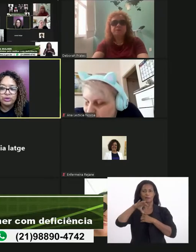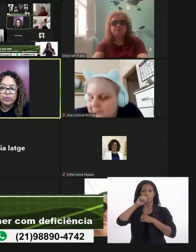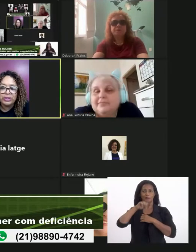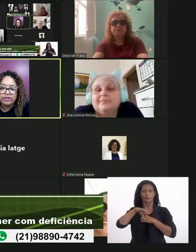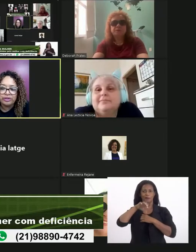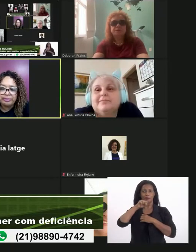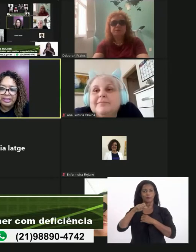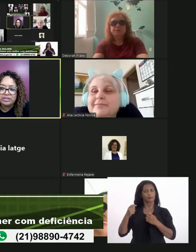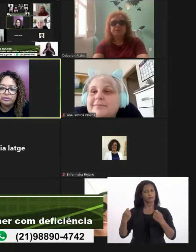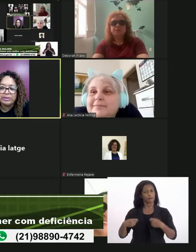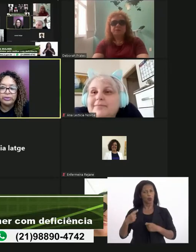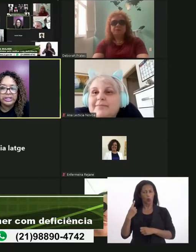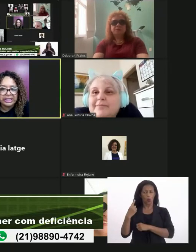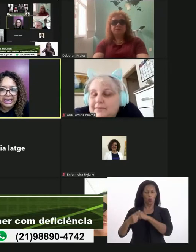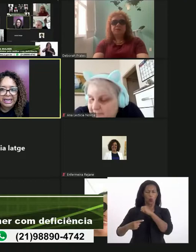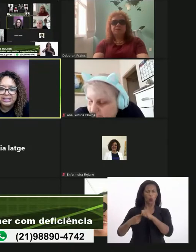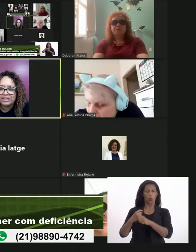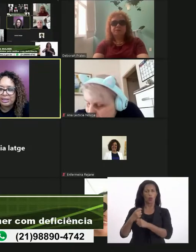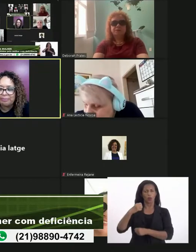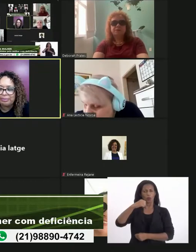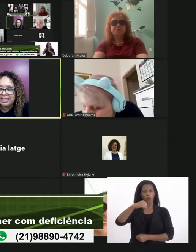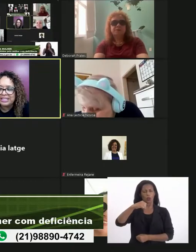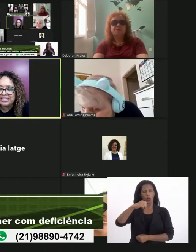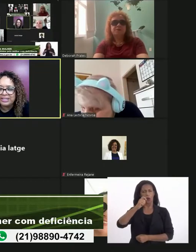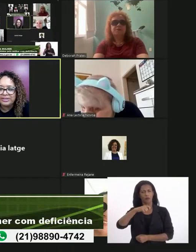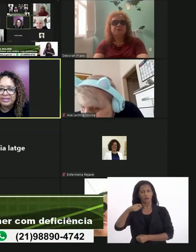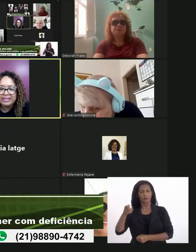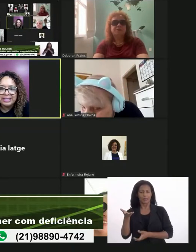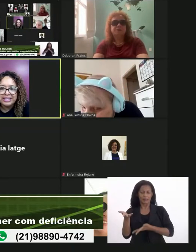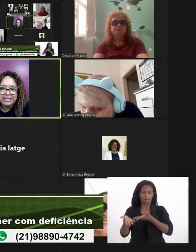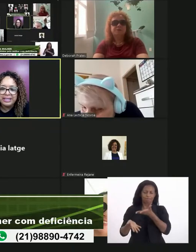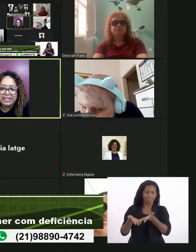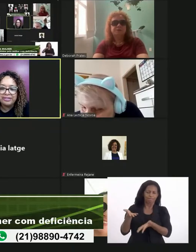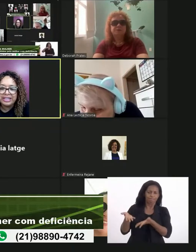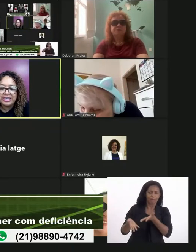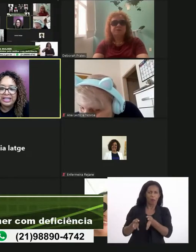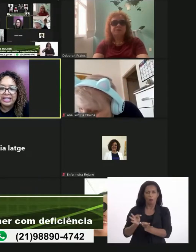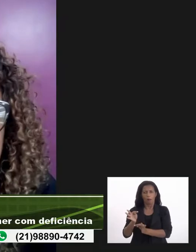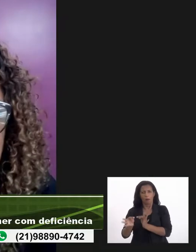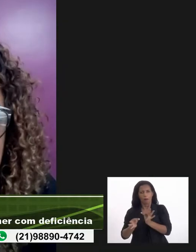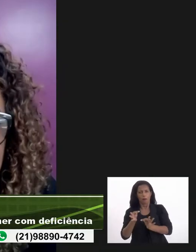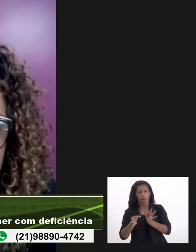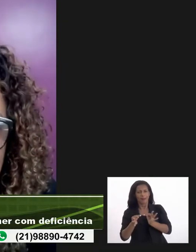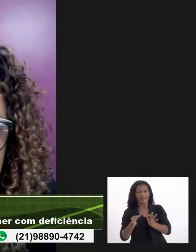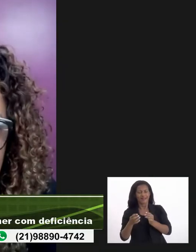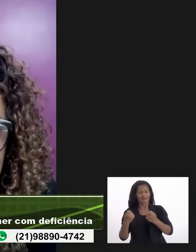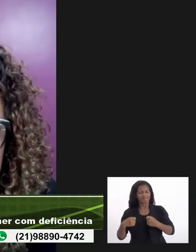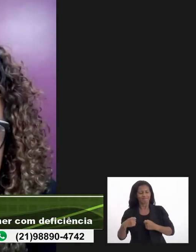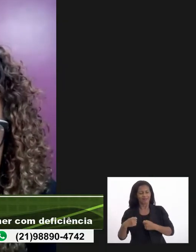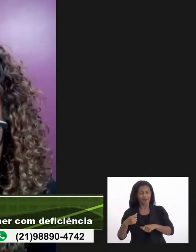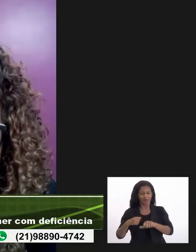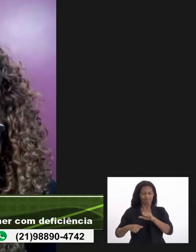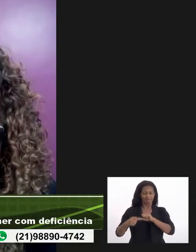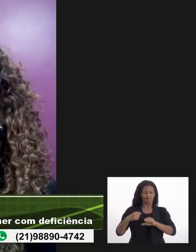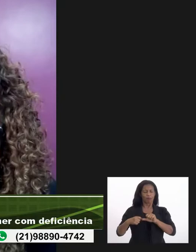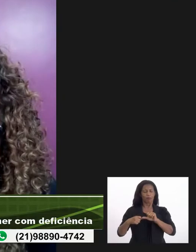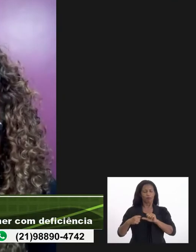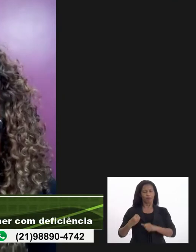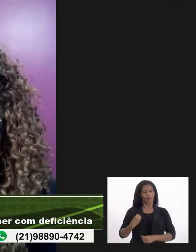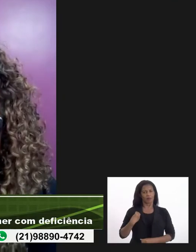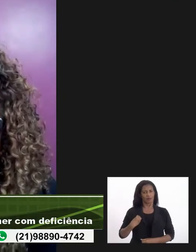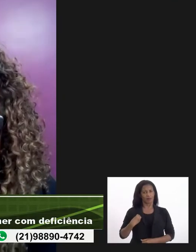cerca de um ano e nove meses numa unidade de terapia intensiva e teve que reaprender, né, Luciana, viver.